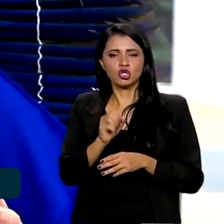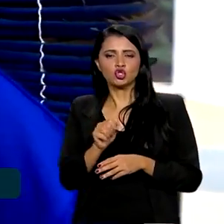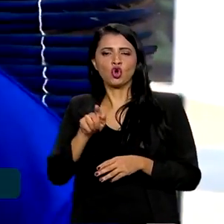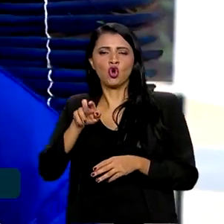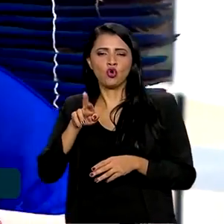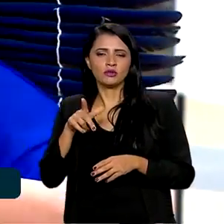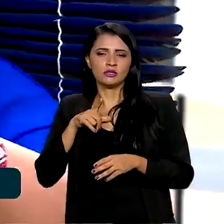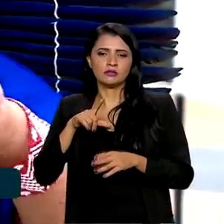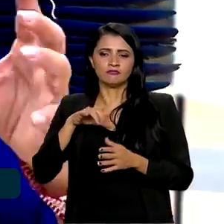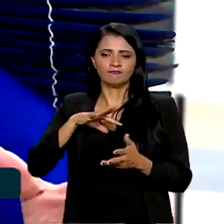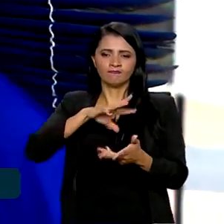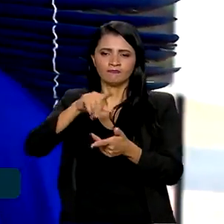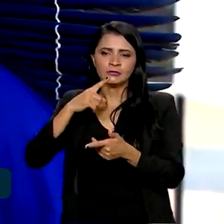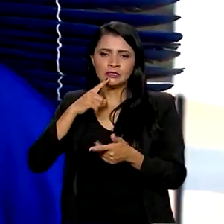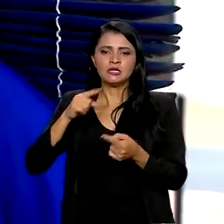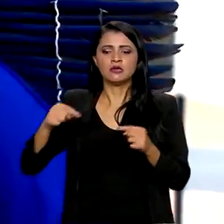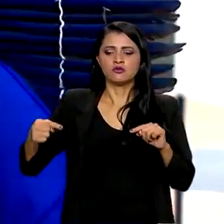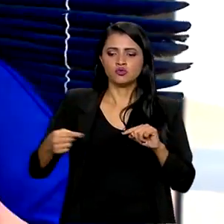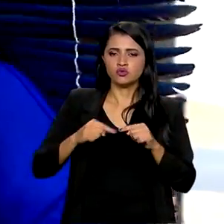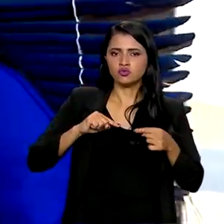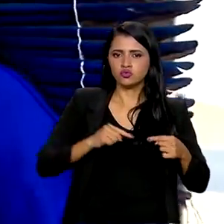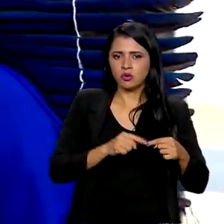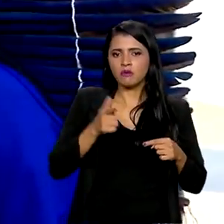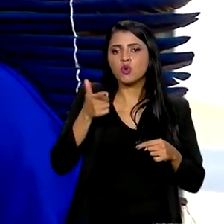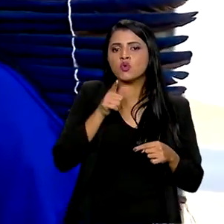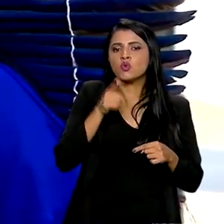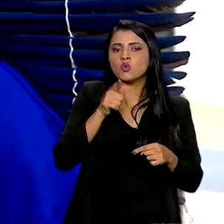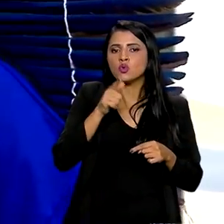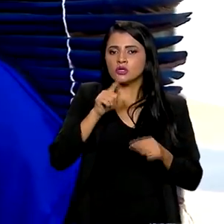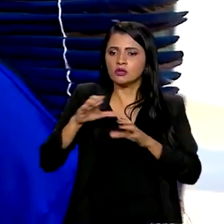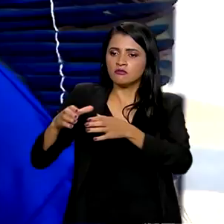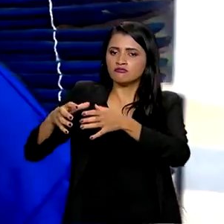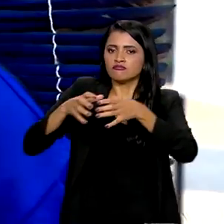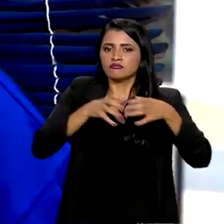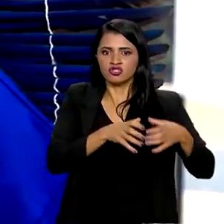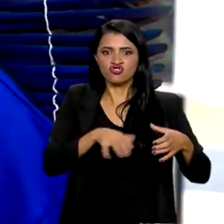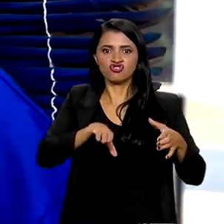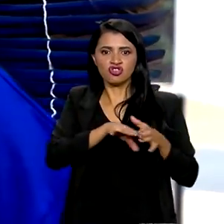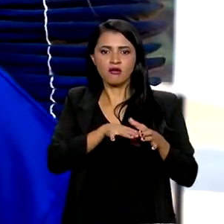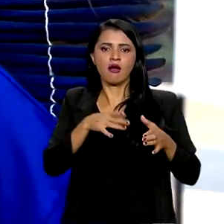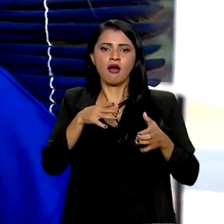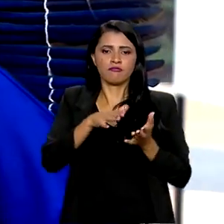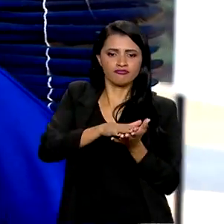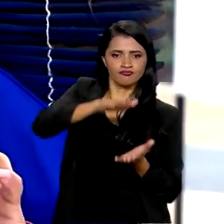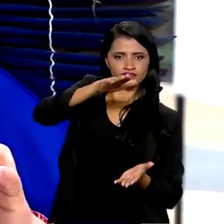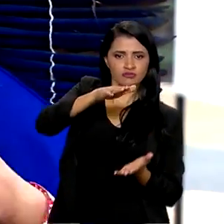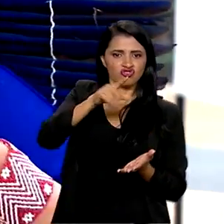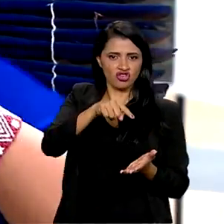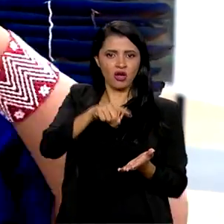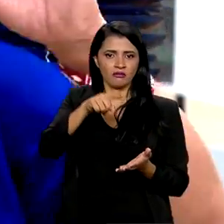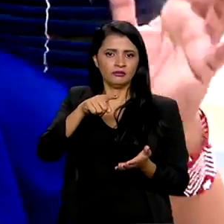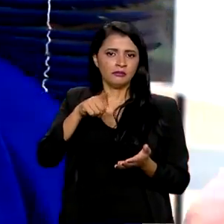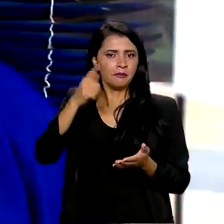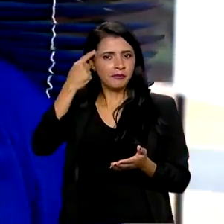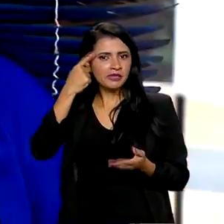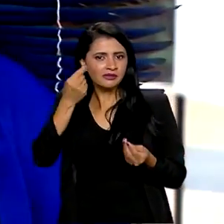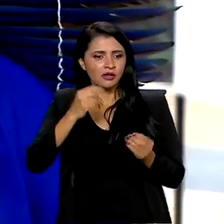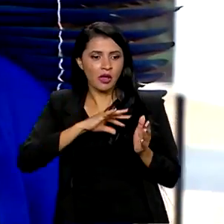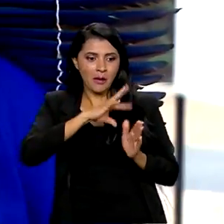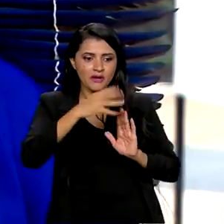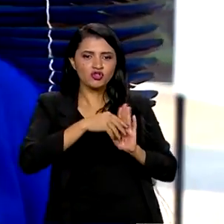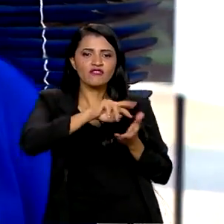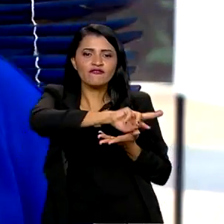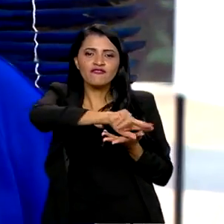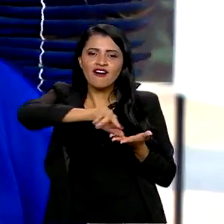estão muito em sintonia para chegarem em blocos, né? Com as demandas, pensando essas Amazônias, né?